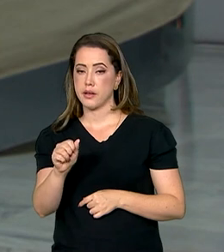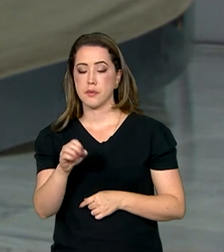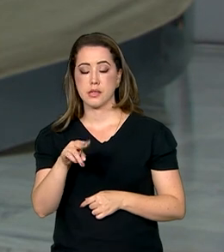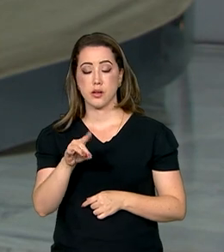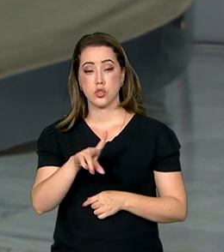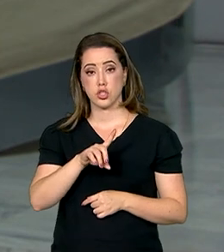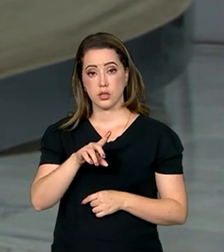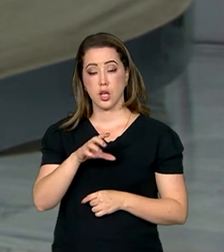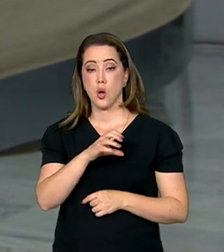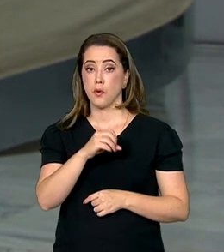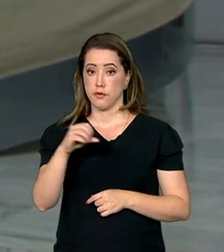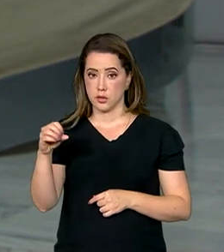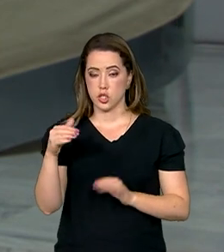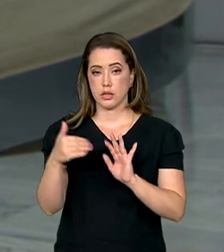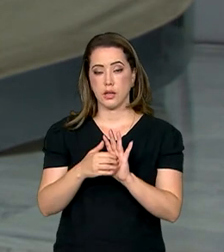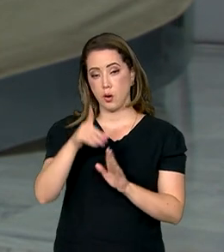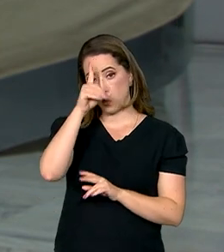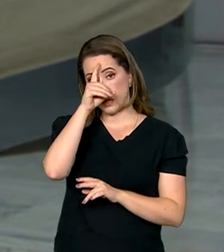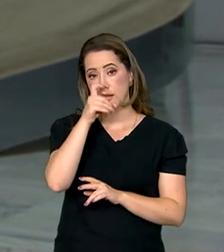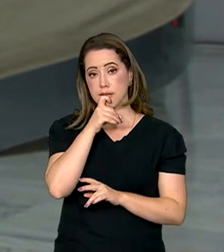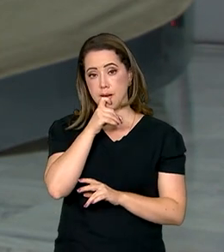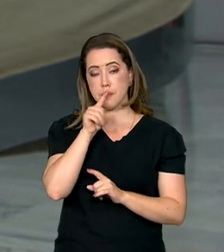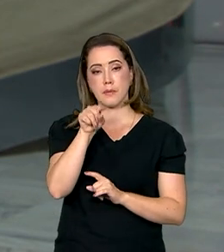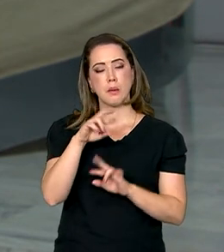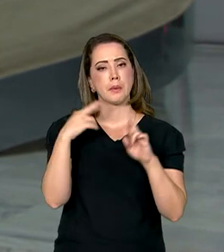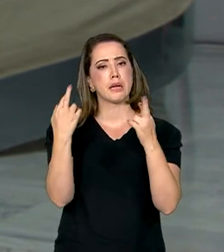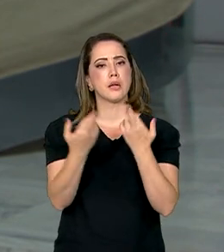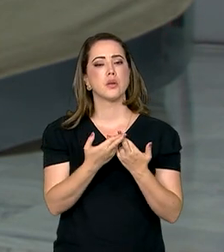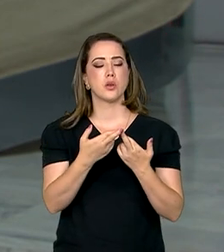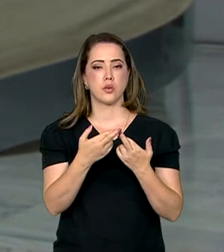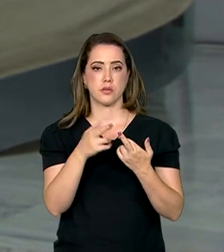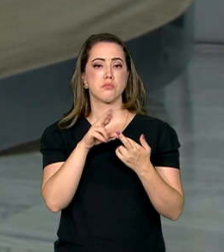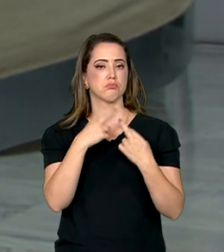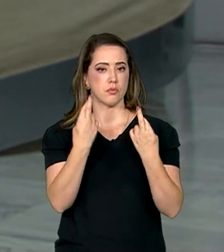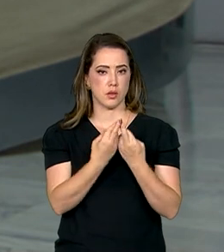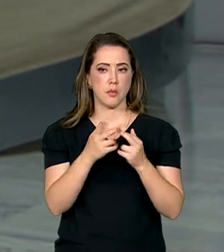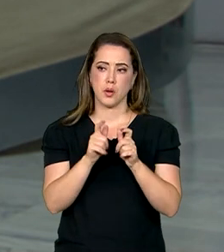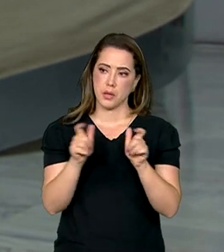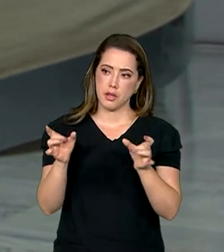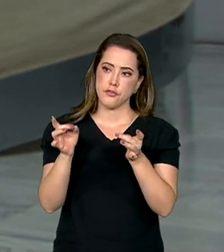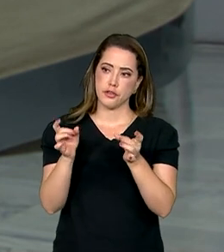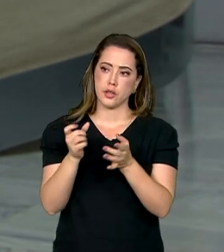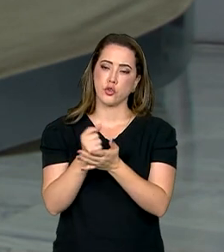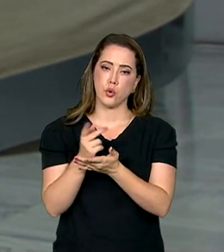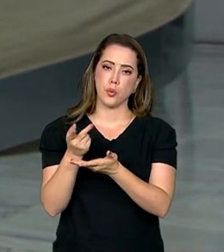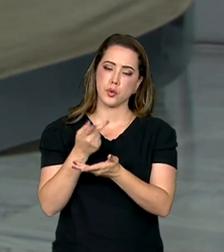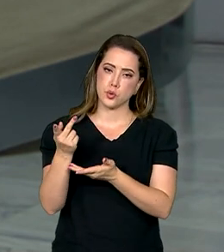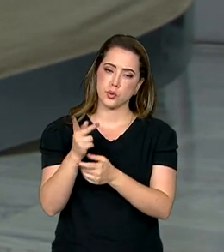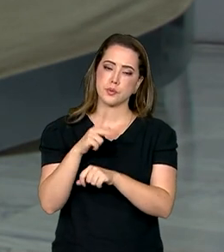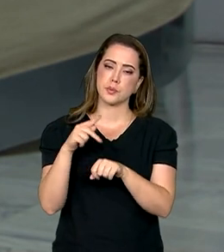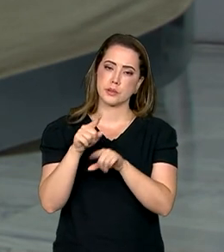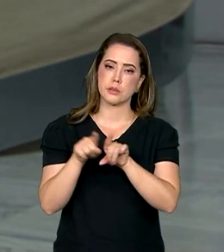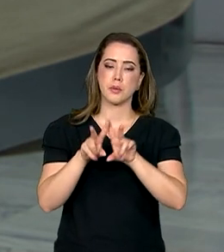Catar para mais reuniões bilaterais. Além dos acordos para ampliar o comércio entre os dois países, o presidente também